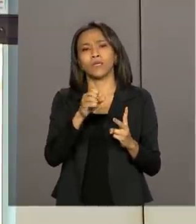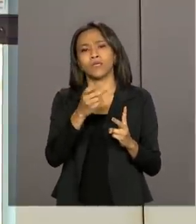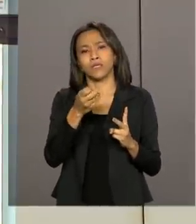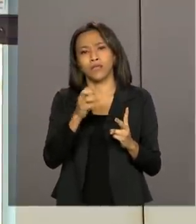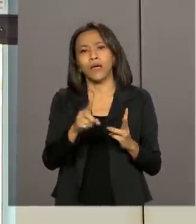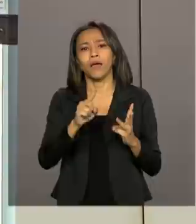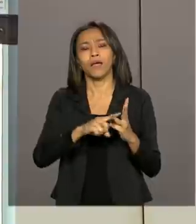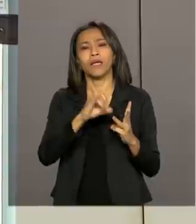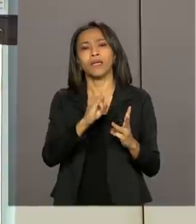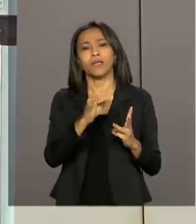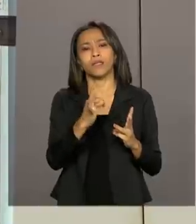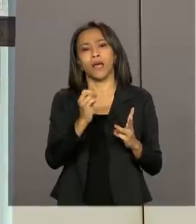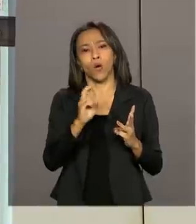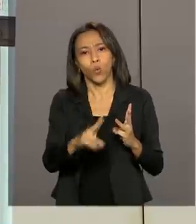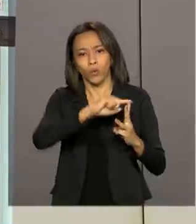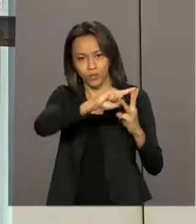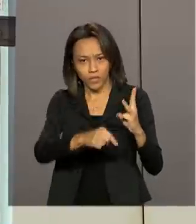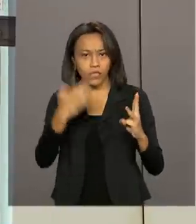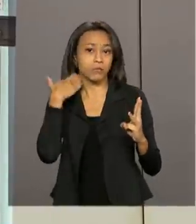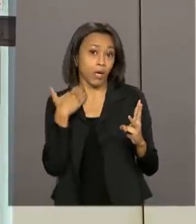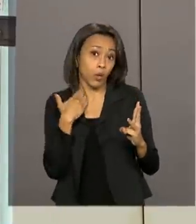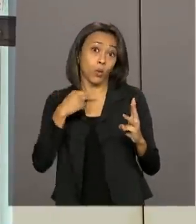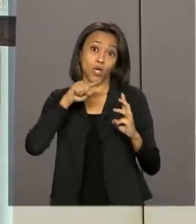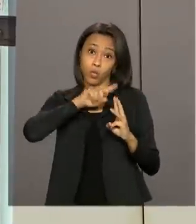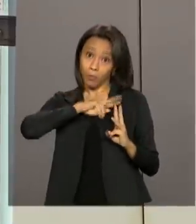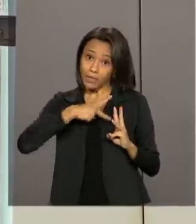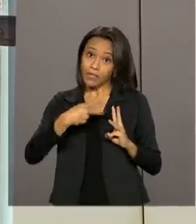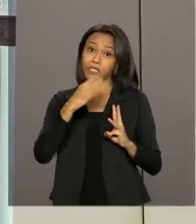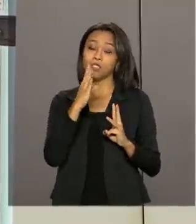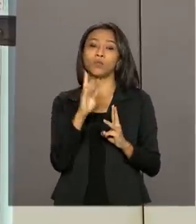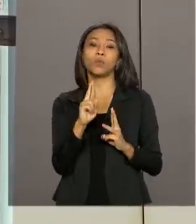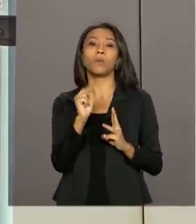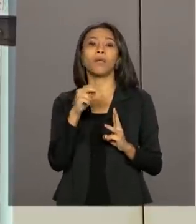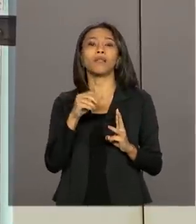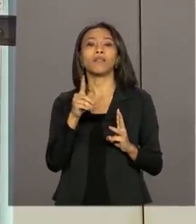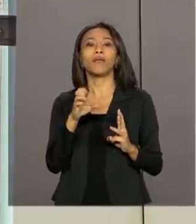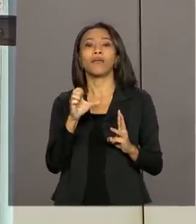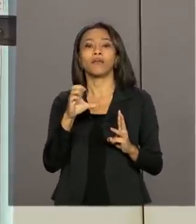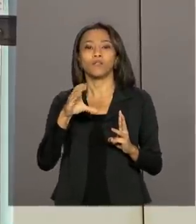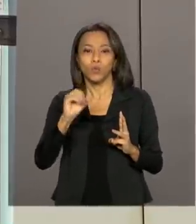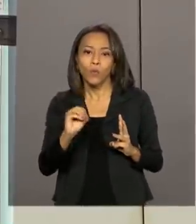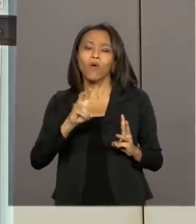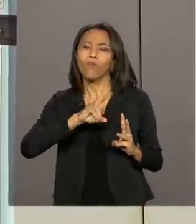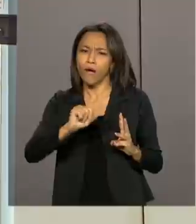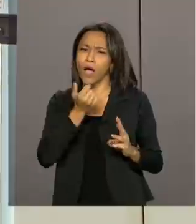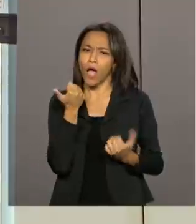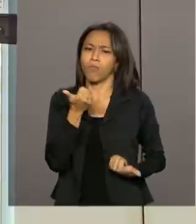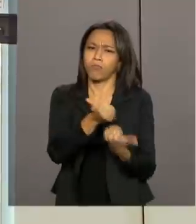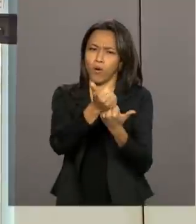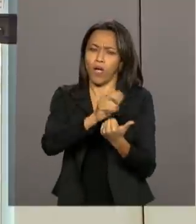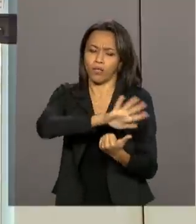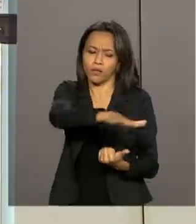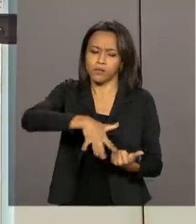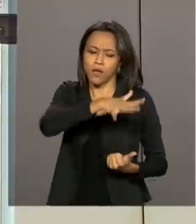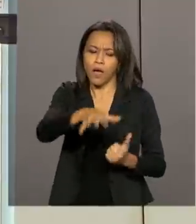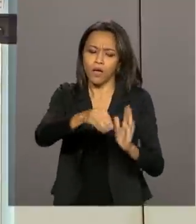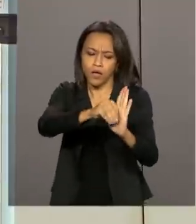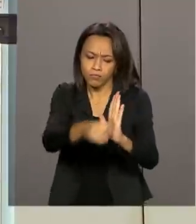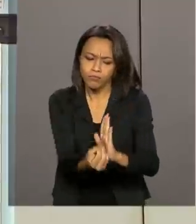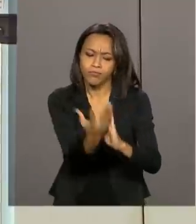e o presidente do Bradesco disse que eles vão colaborar nessa questão do desenvolvimento sustentável.